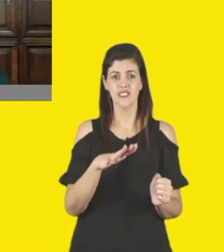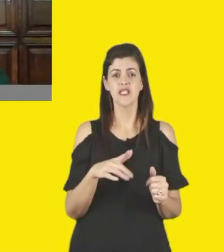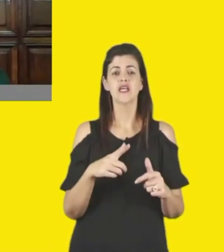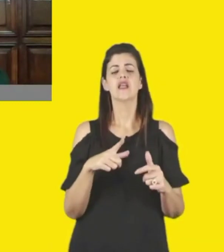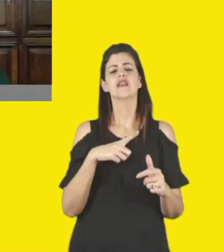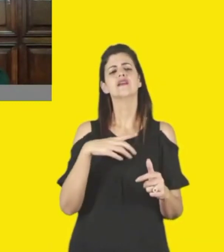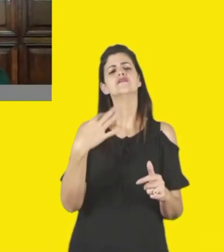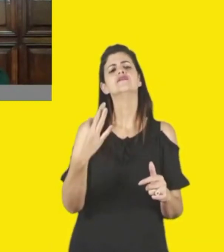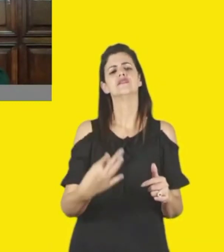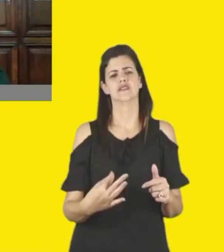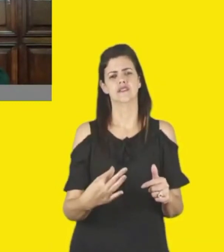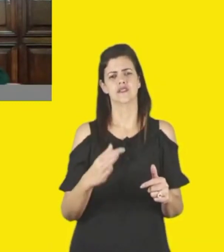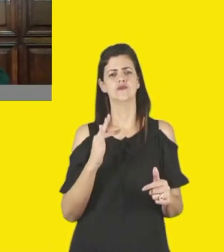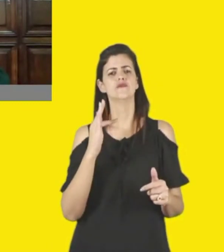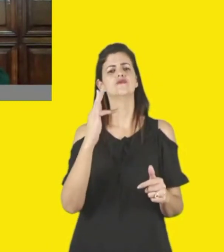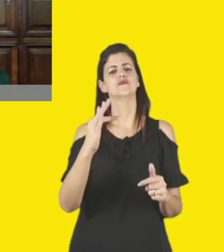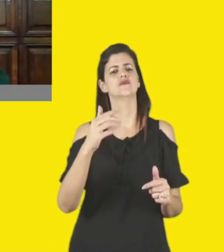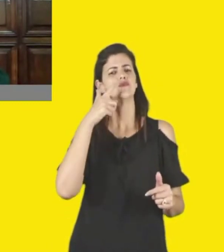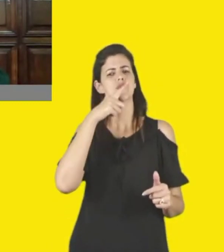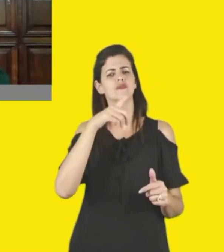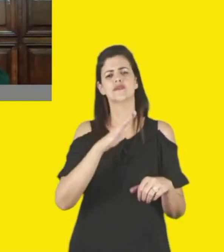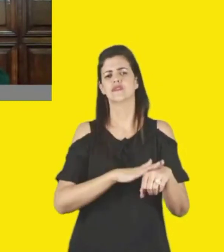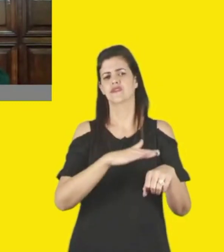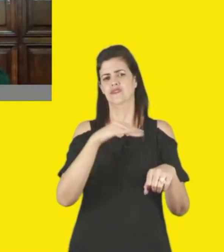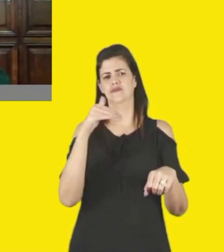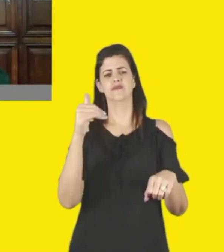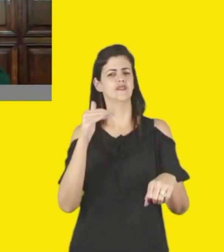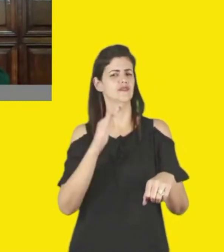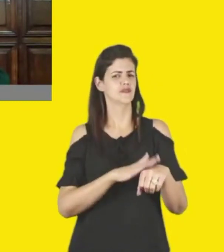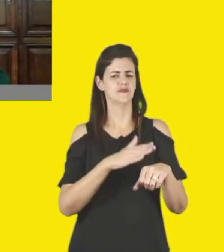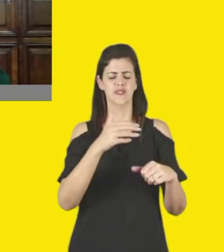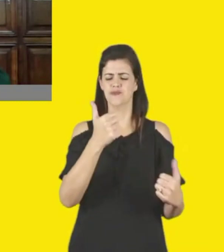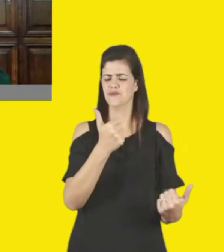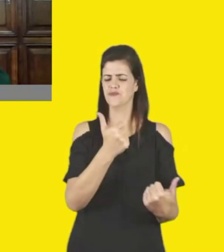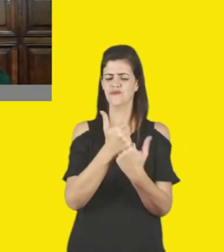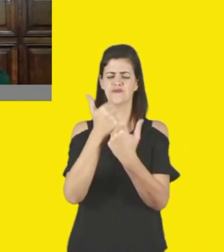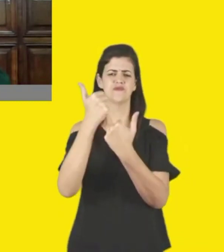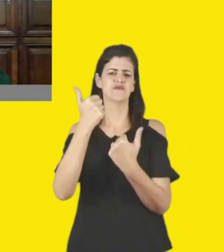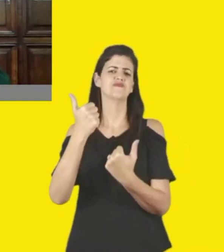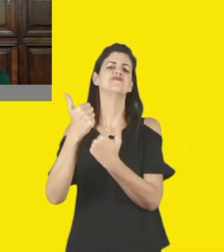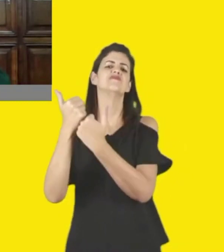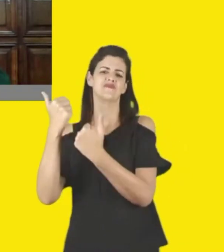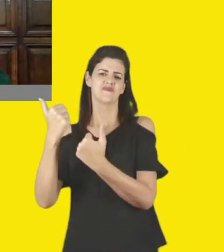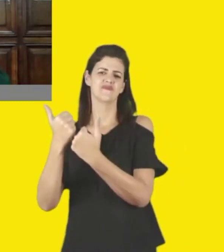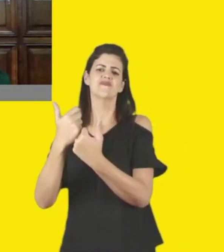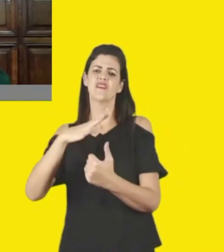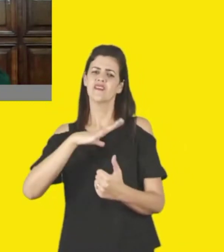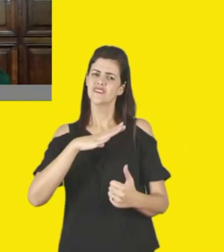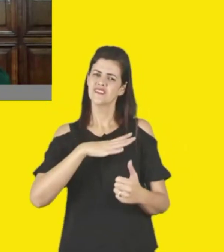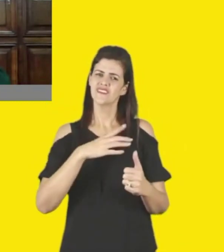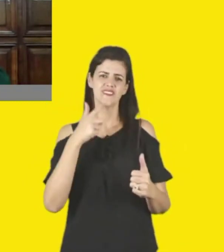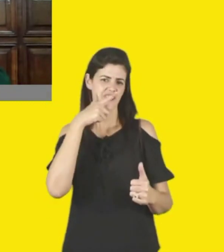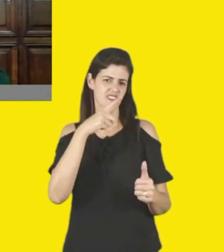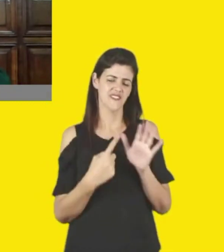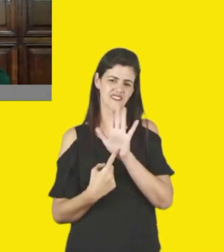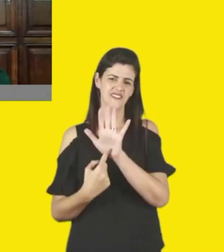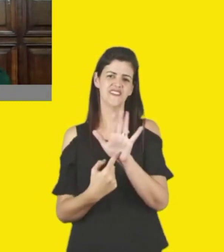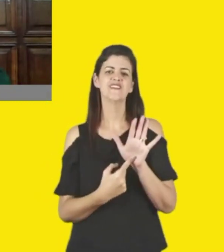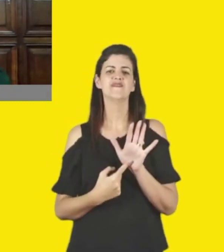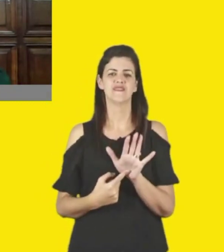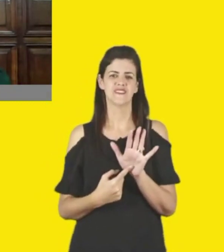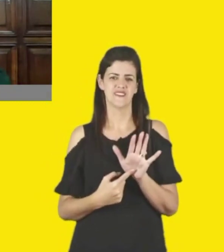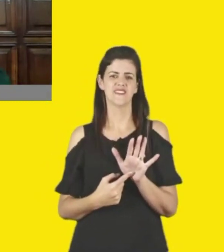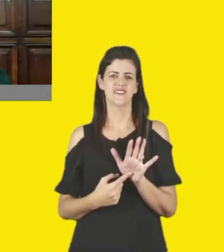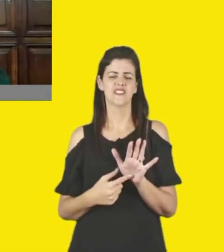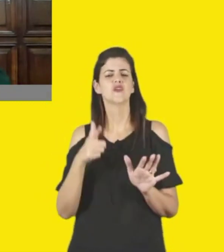daqui a pouco 230, e quiçá, né, a gente consiga aí, pode ser que nos 645 seja demais, mas quem sabe